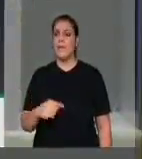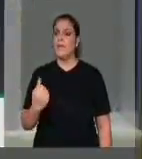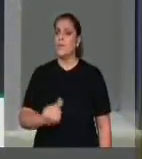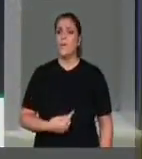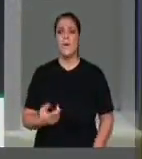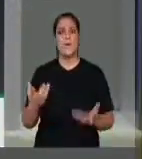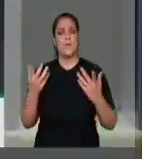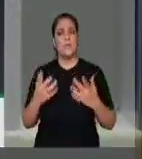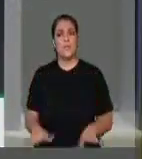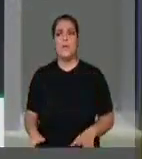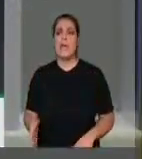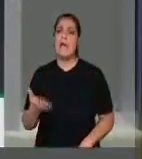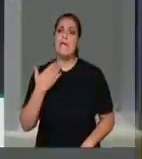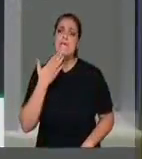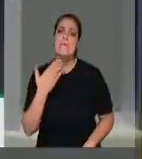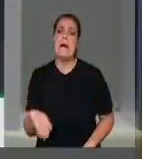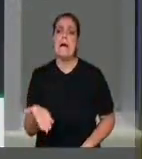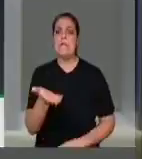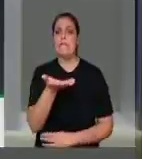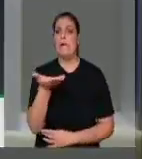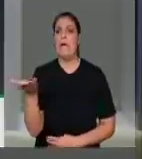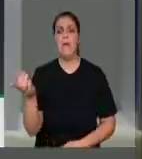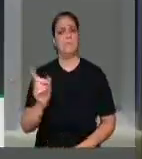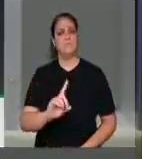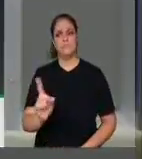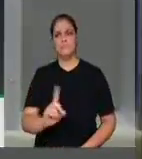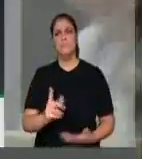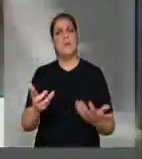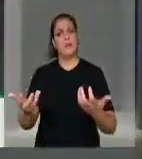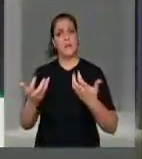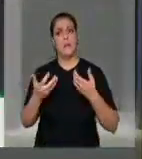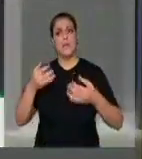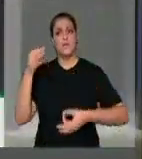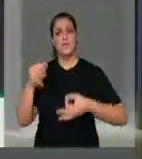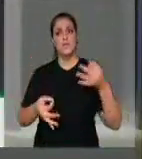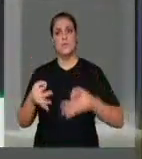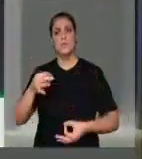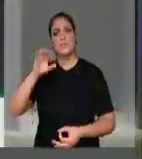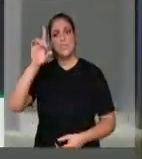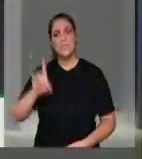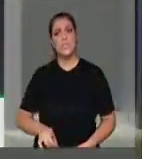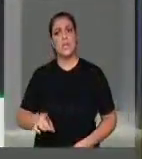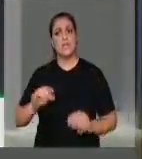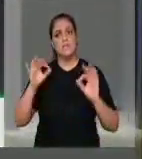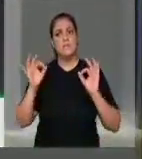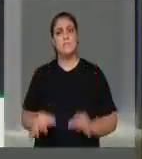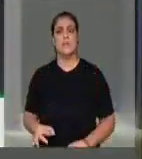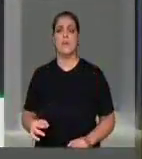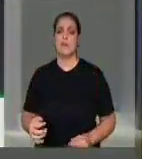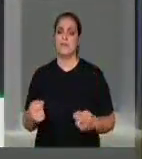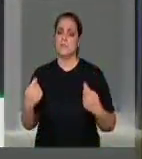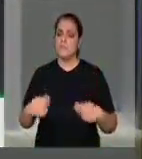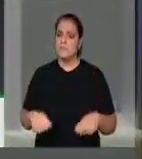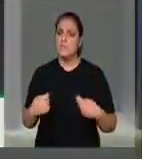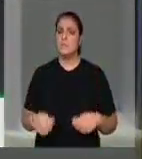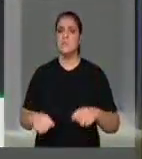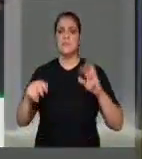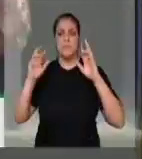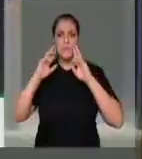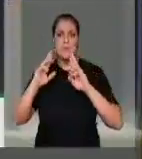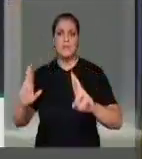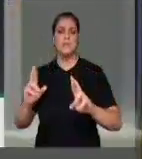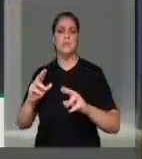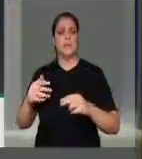se quer justiça. E não podemos aceitar que se faça economia negando a justa remuneração